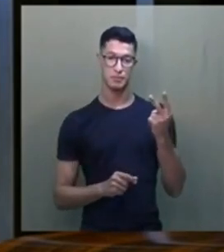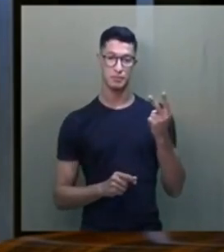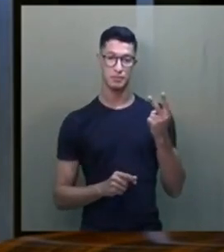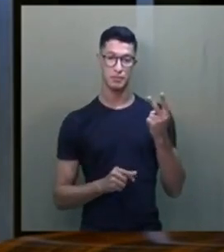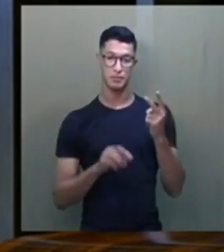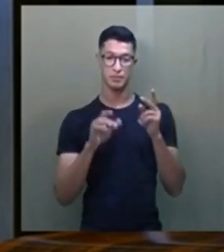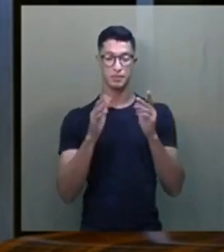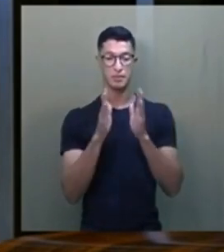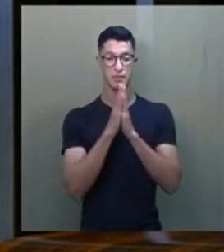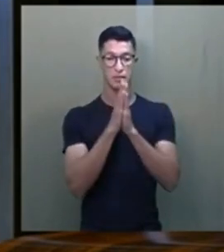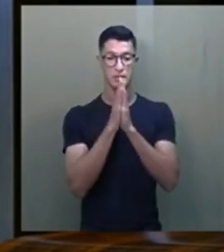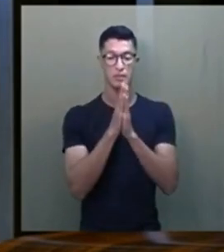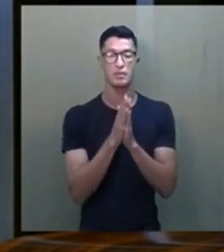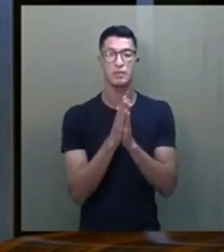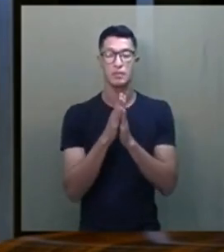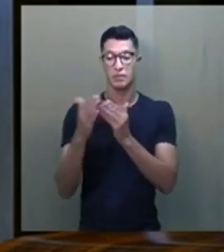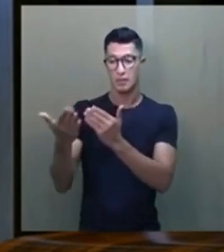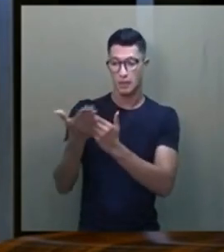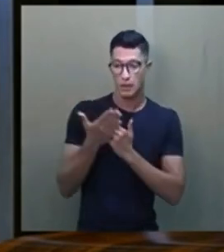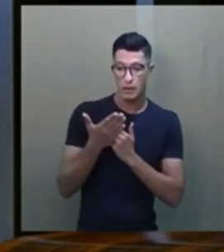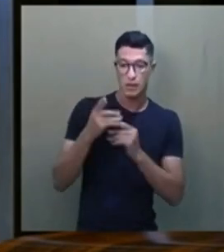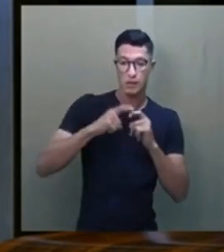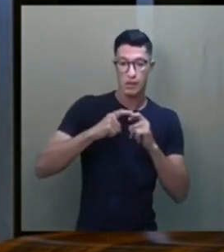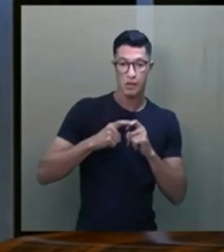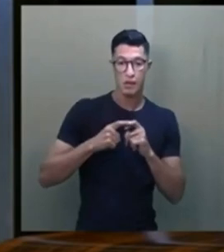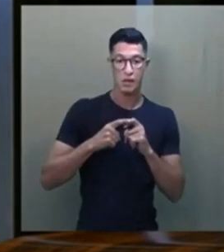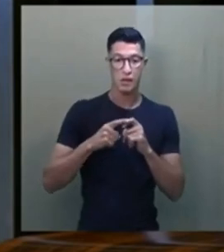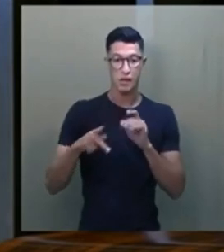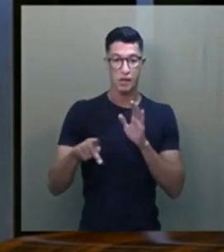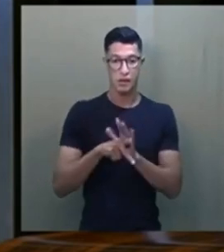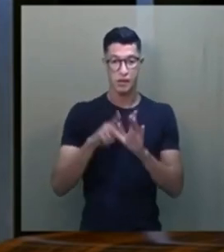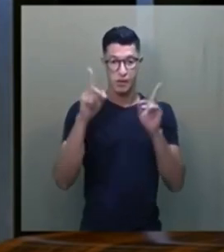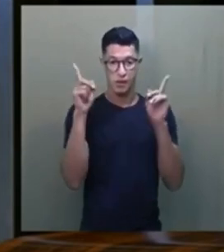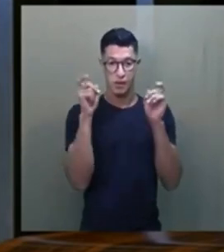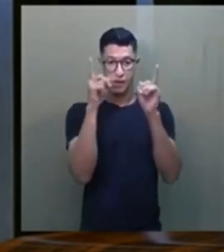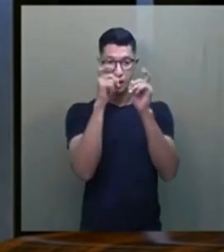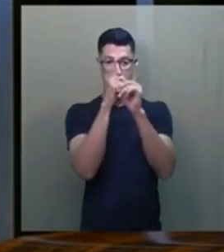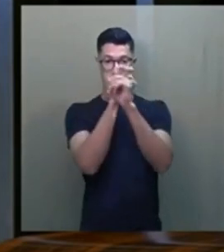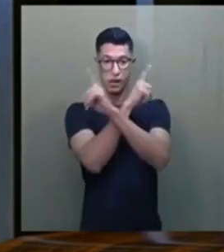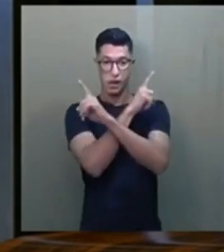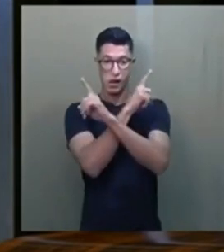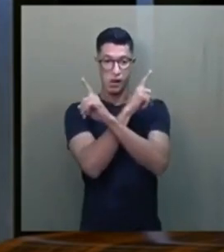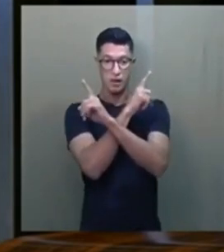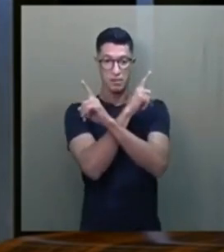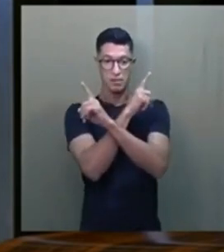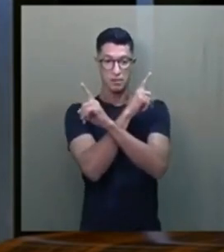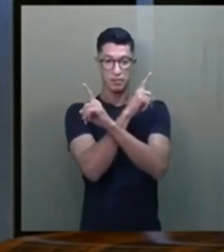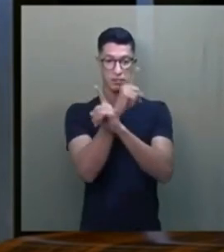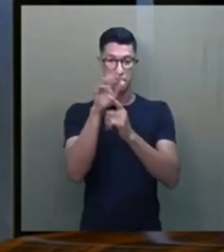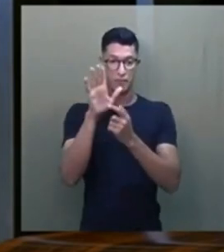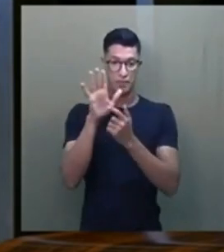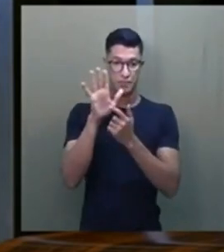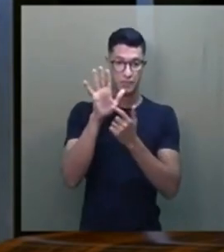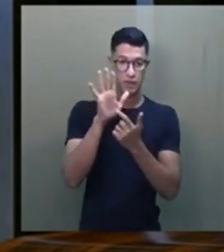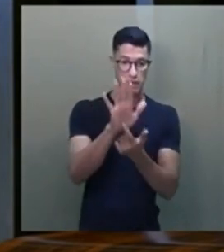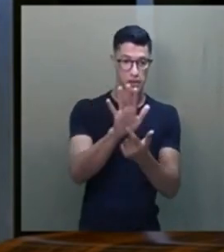apelos à medicina para que se lhe dificulte a indicação.